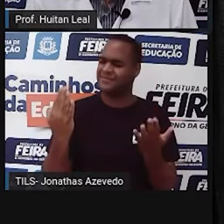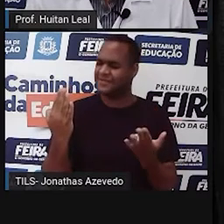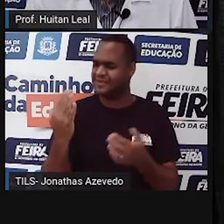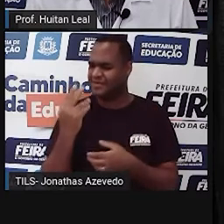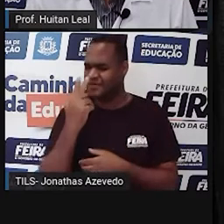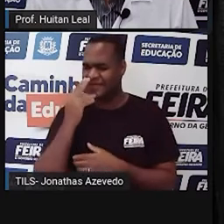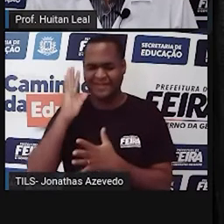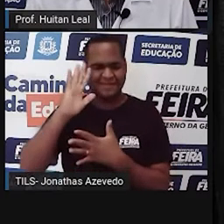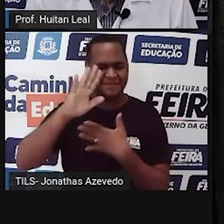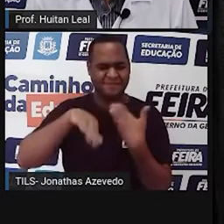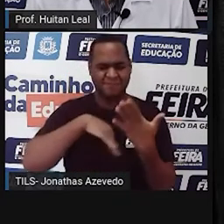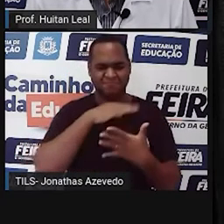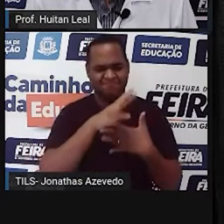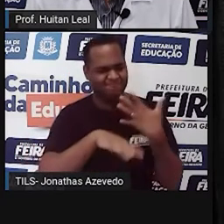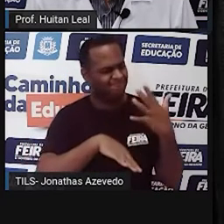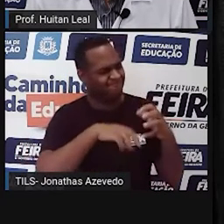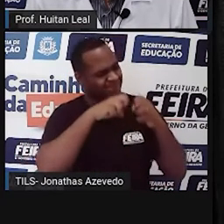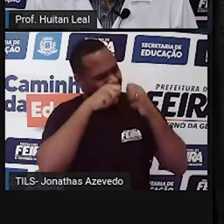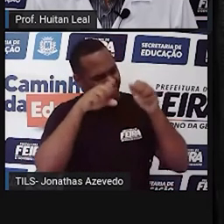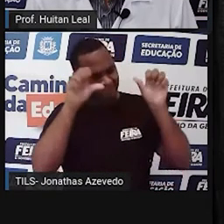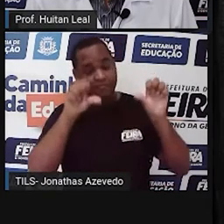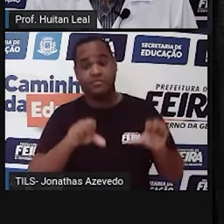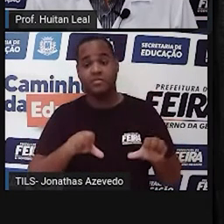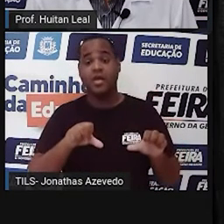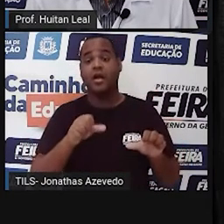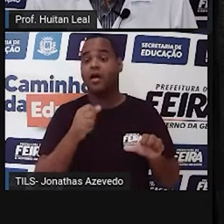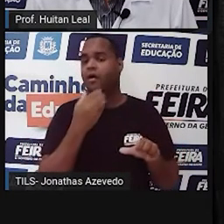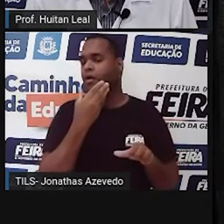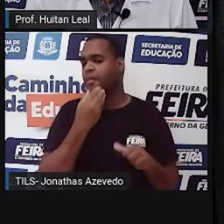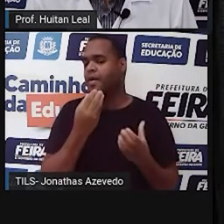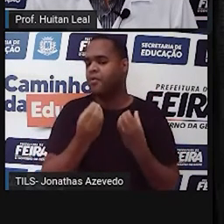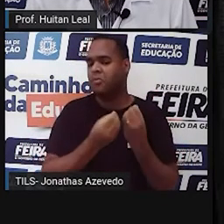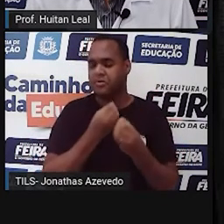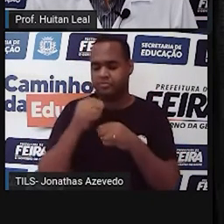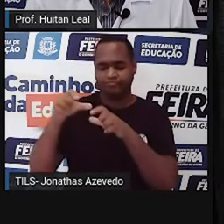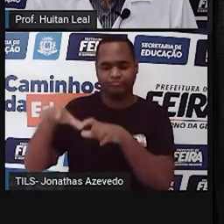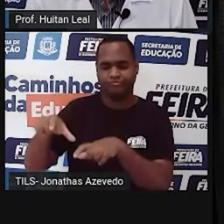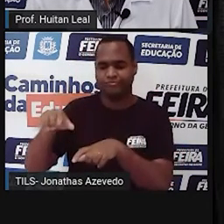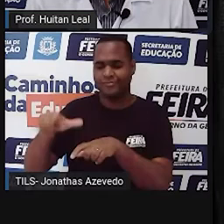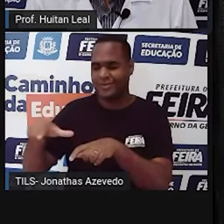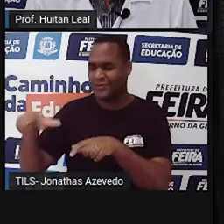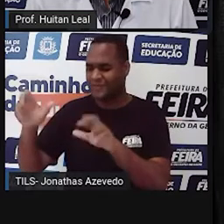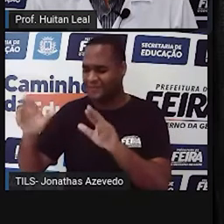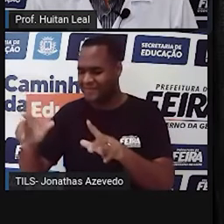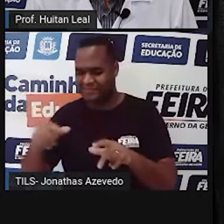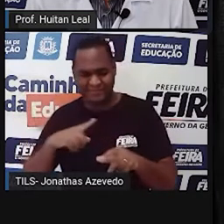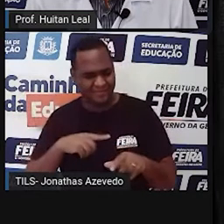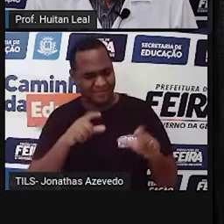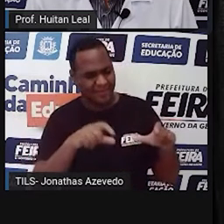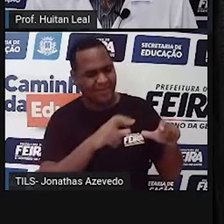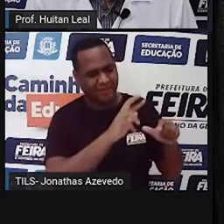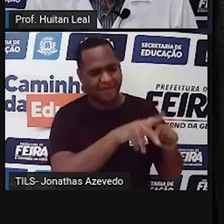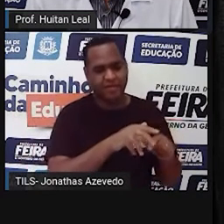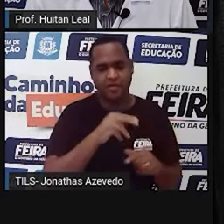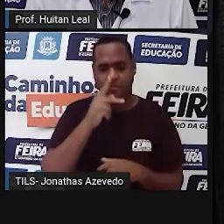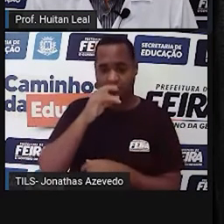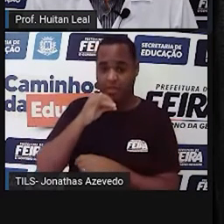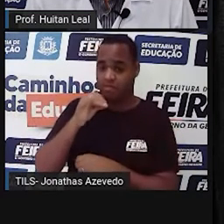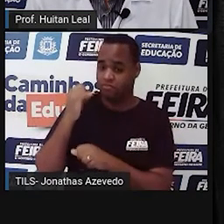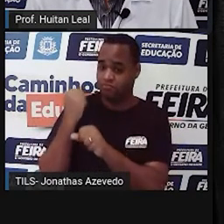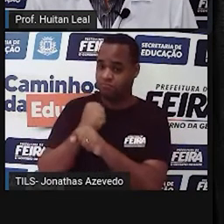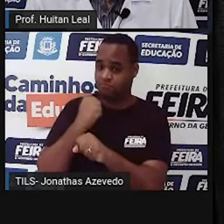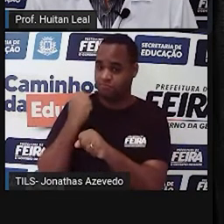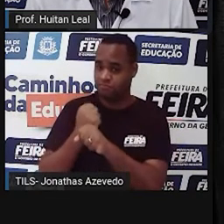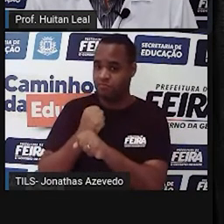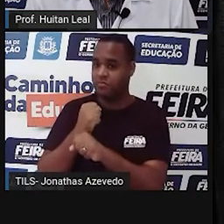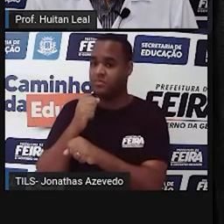abilolado, mal cheiroso, Israel vivia tirado num canto ou noutro da vila. Filho de pai pedreiro e